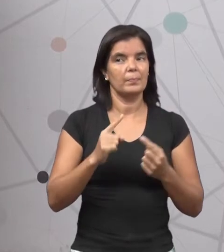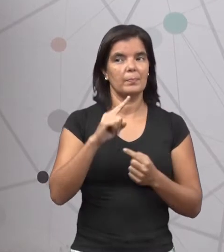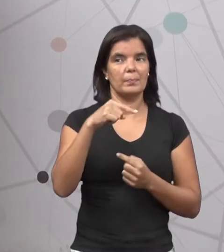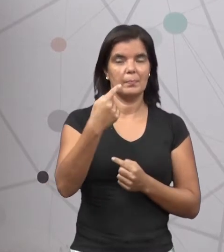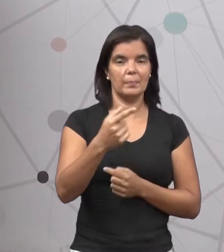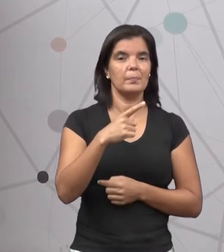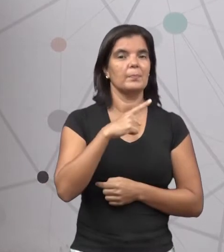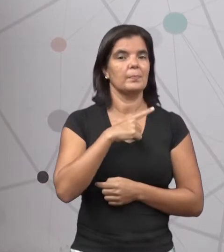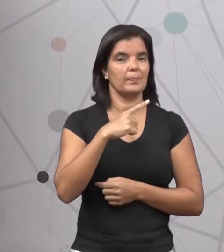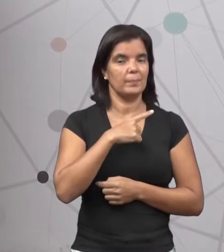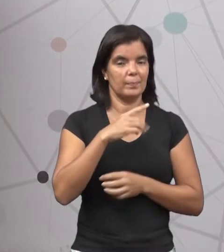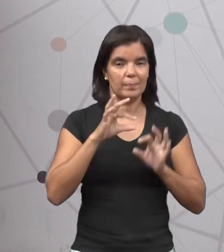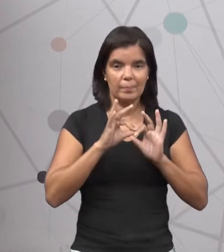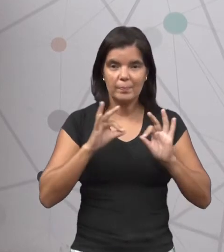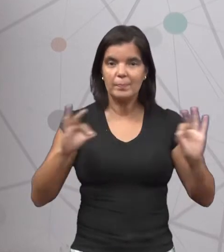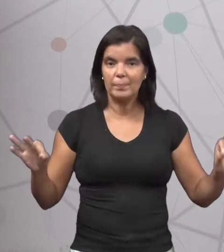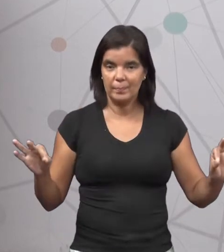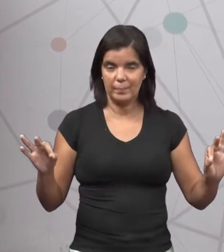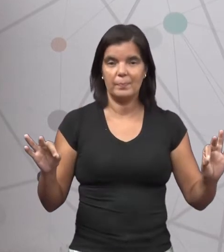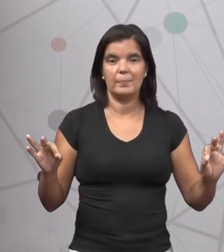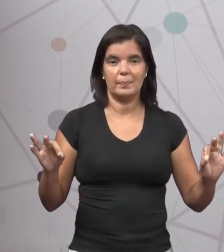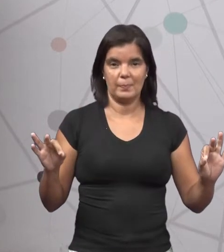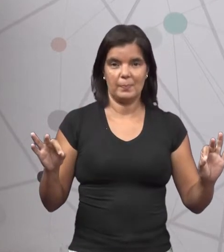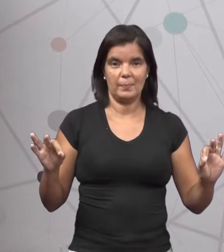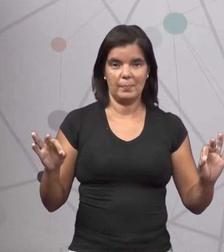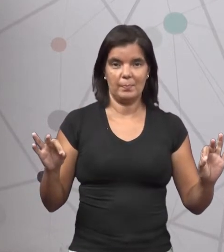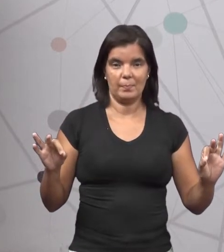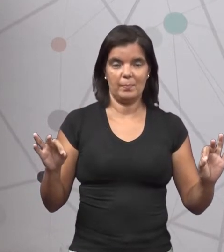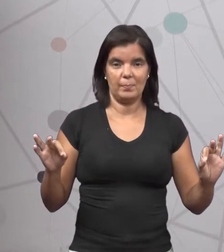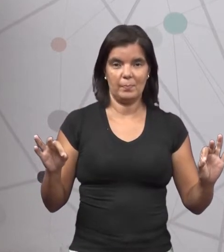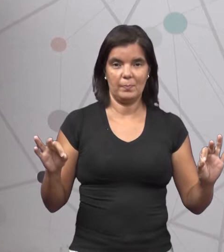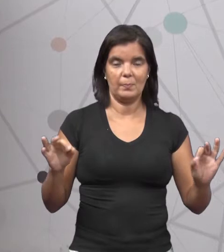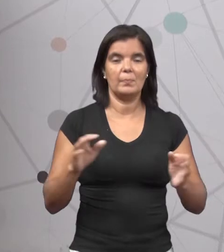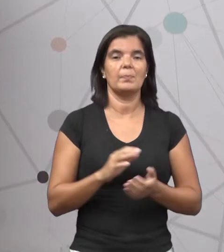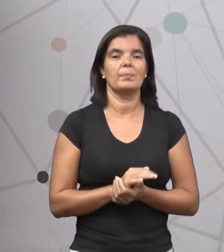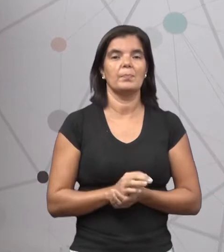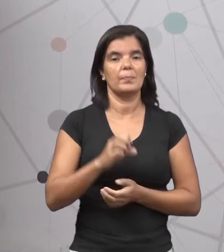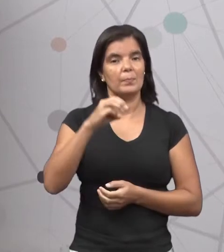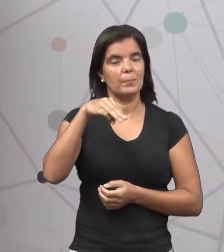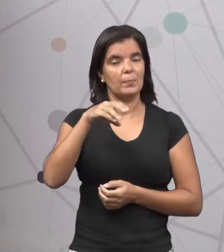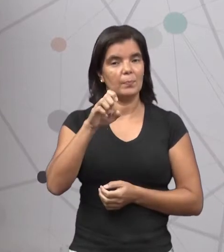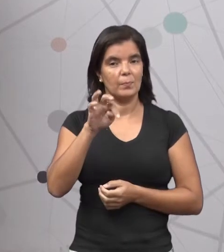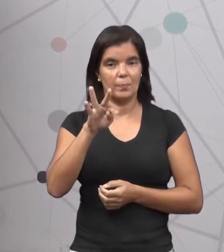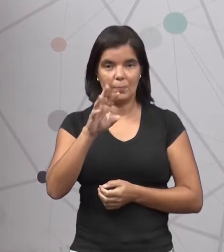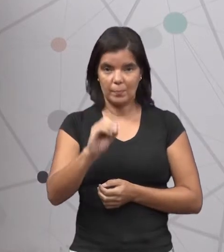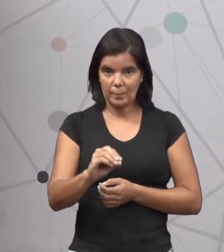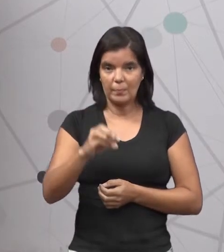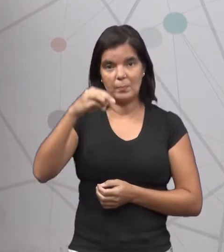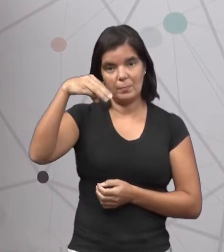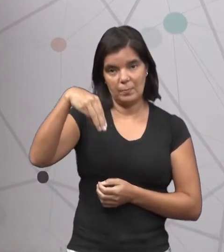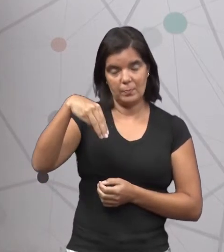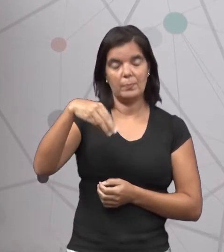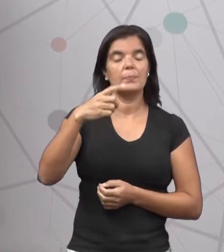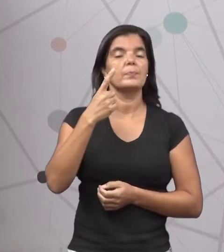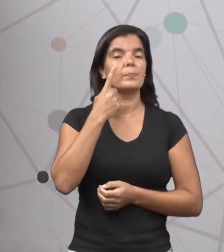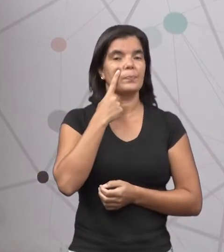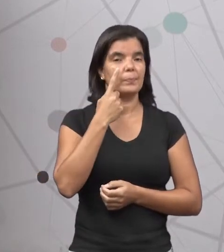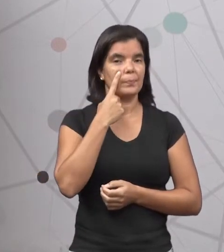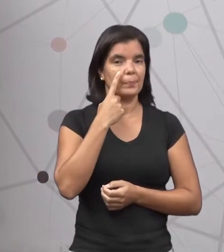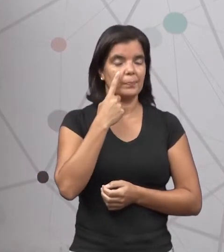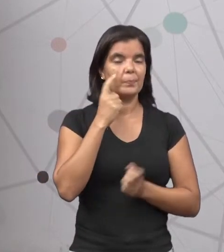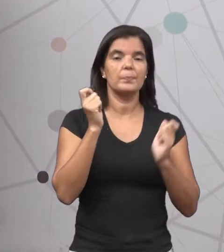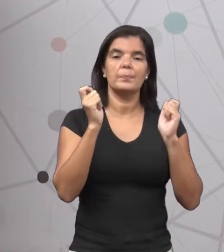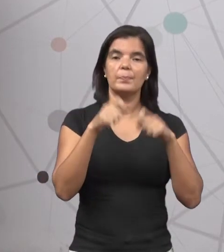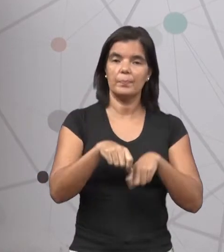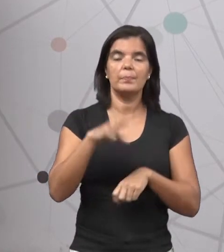de terem medido Pela medida de comprimento Chamada metro Foi que eles